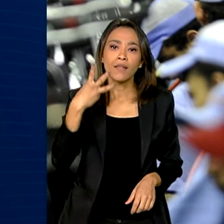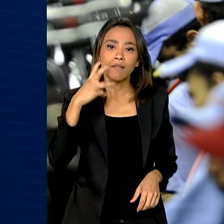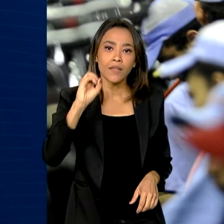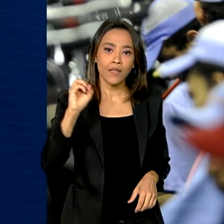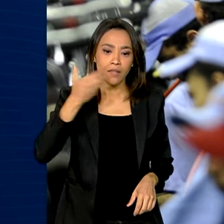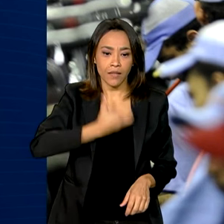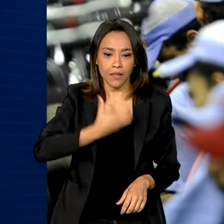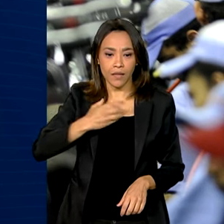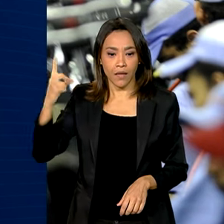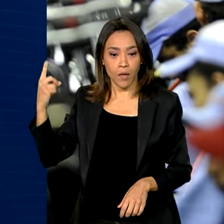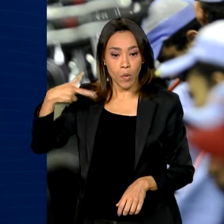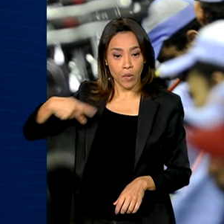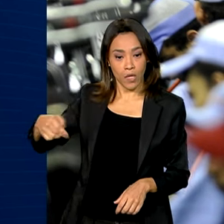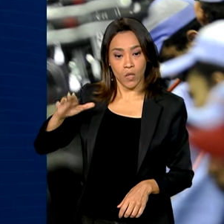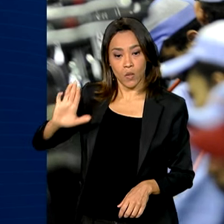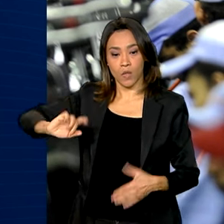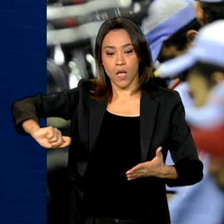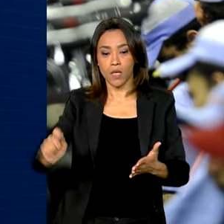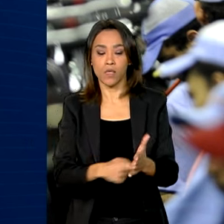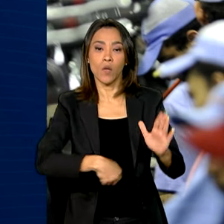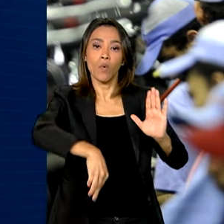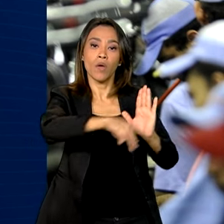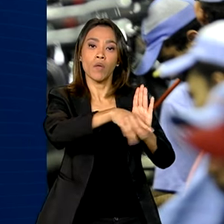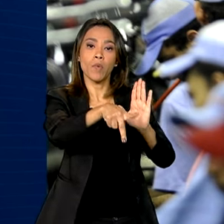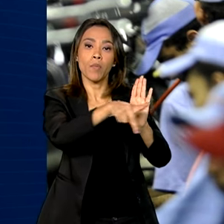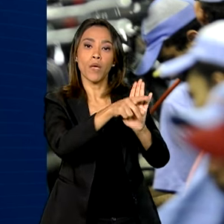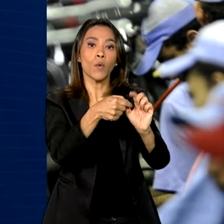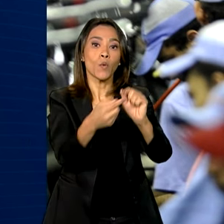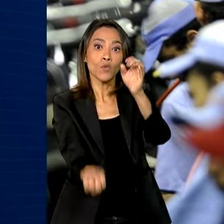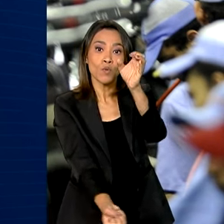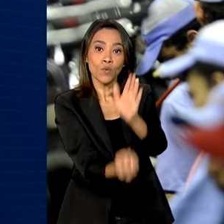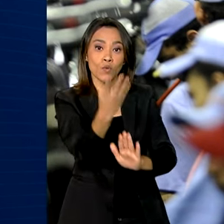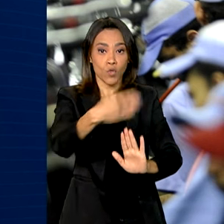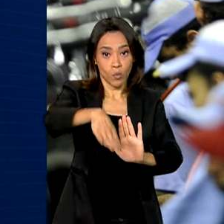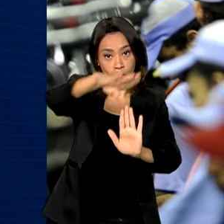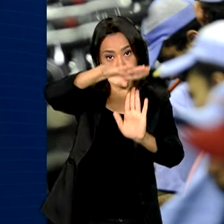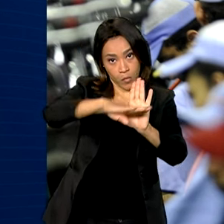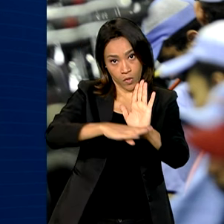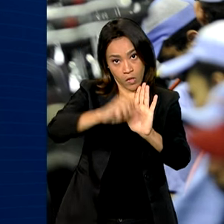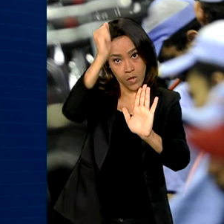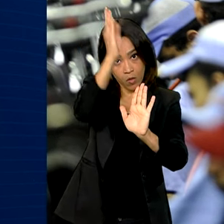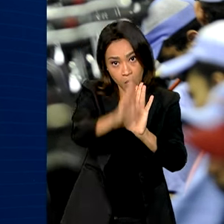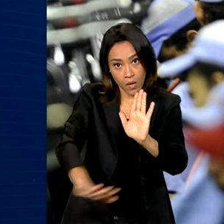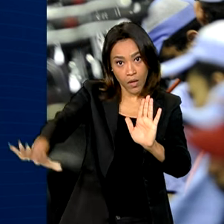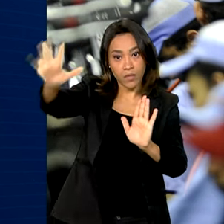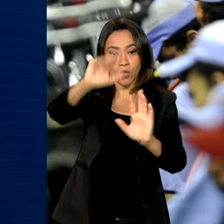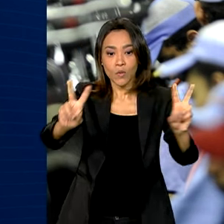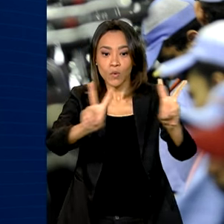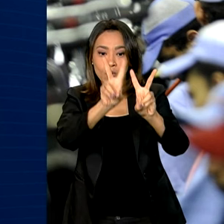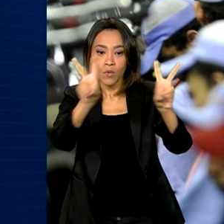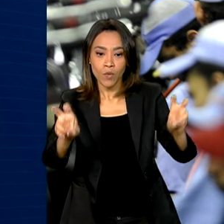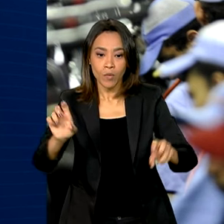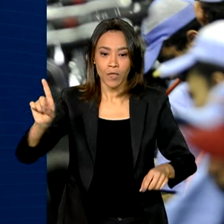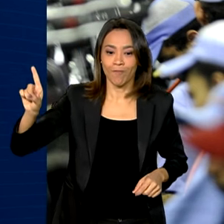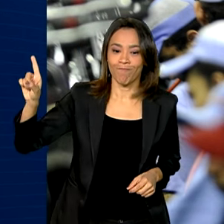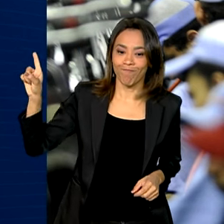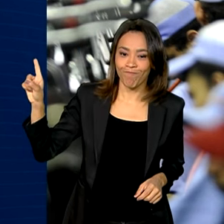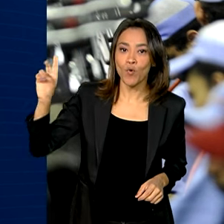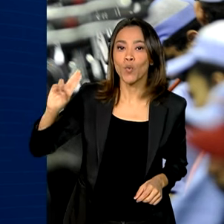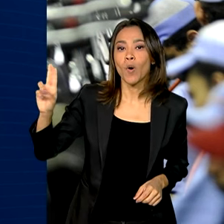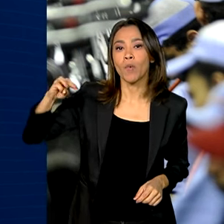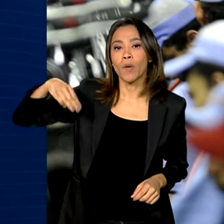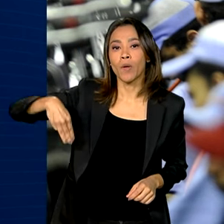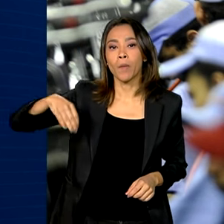presidente Lula assinou a medida provisória que deu origem ao Programa Nacional de Mobilidade Verde e Inovação, o MOVER.